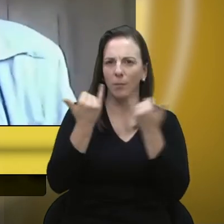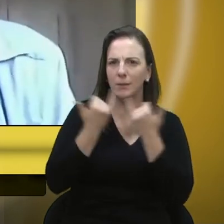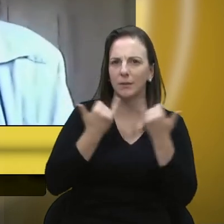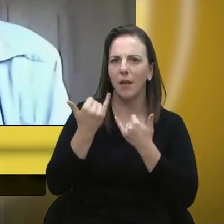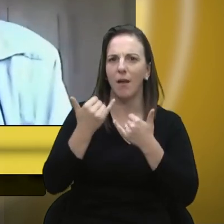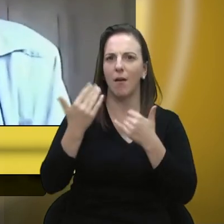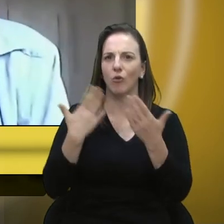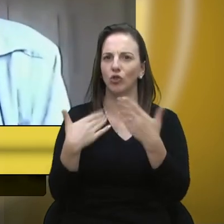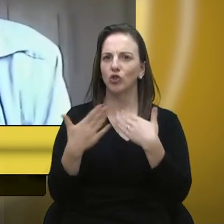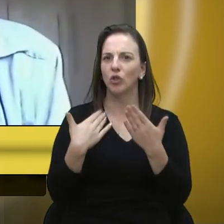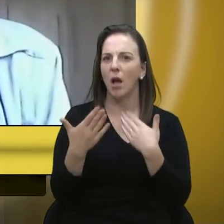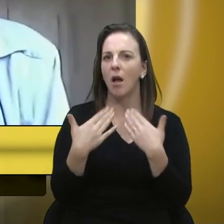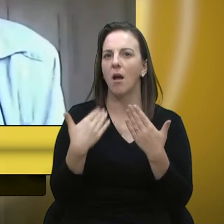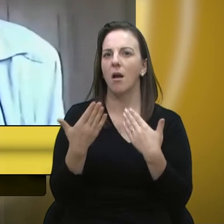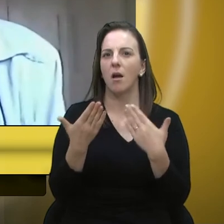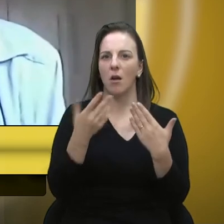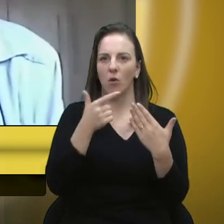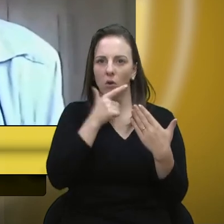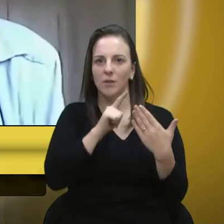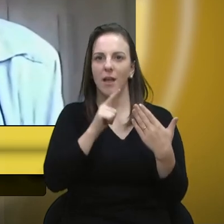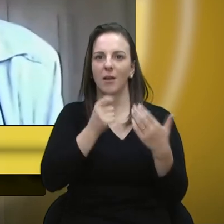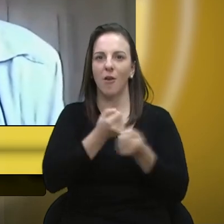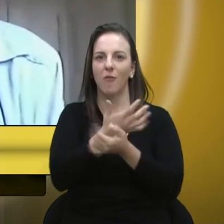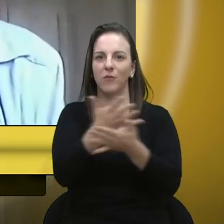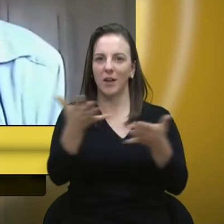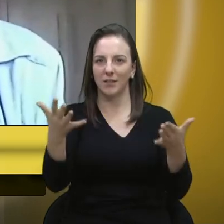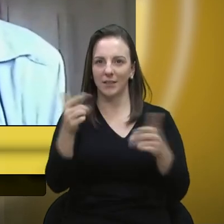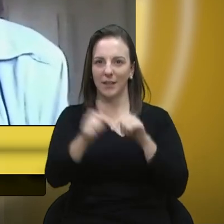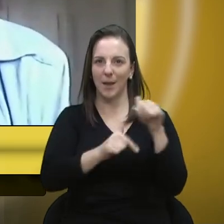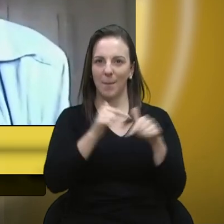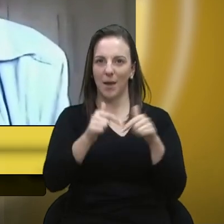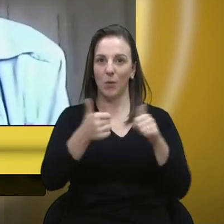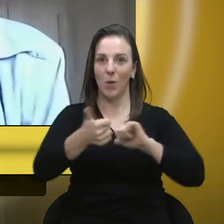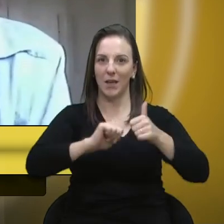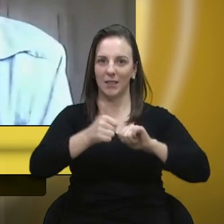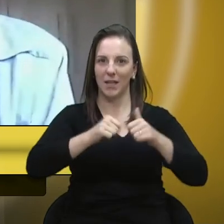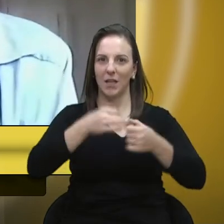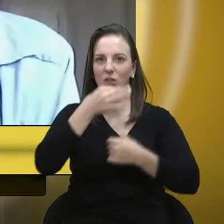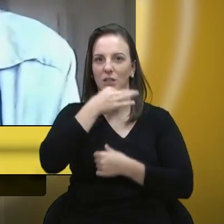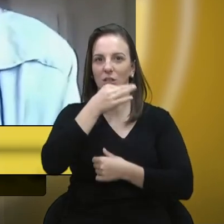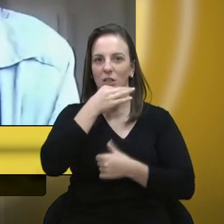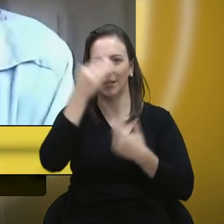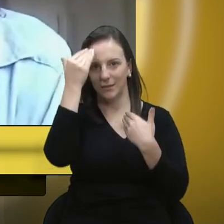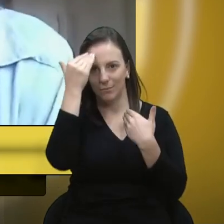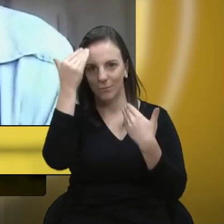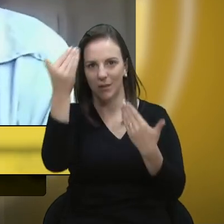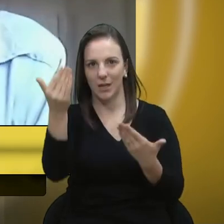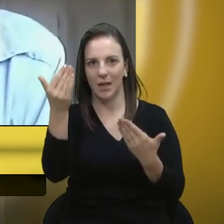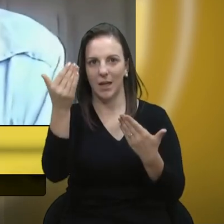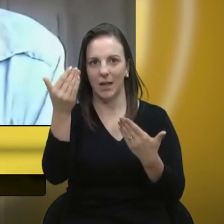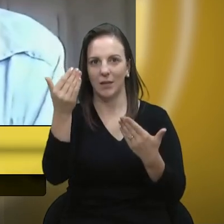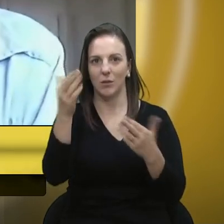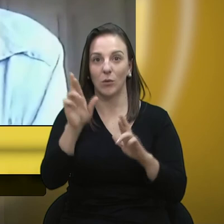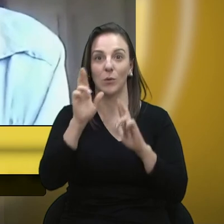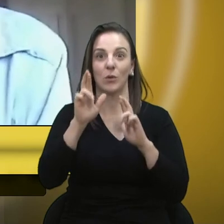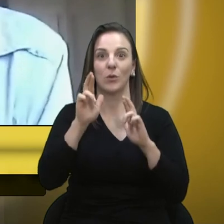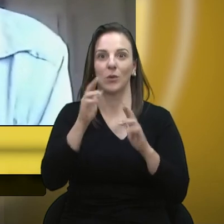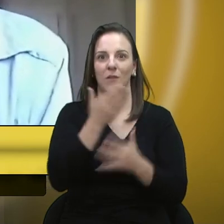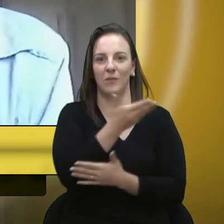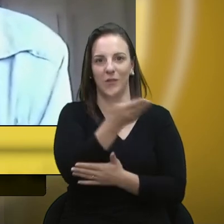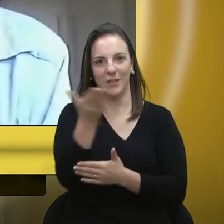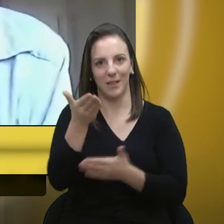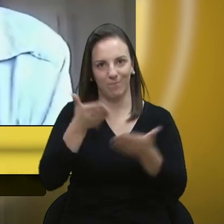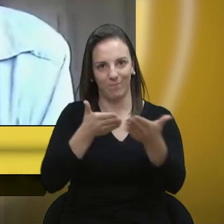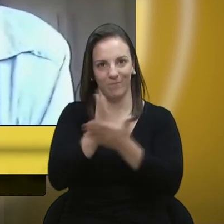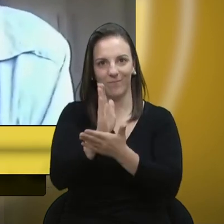diálogo, para que a gente consiga ofertar um serviço de qualidade para Caxias do Sul. Muito obrigada, conto com a aprovação do